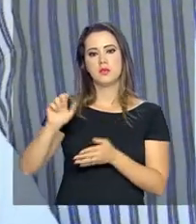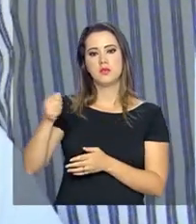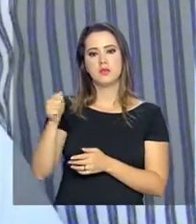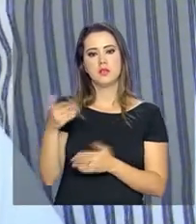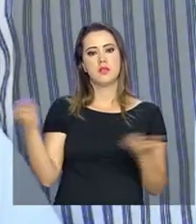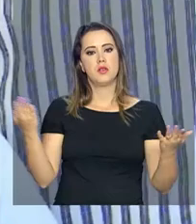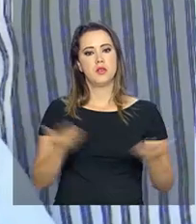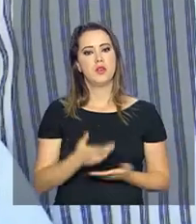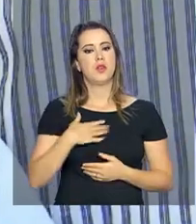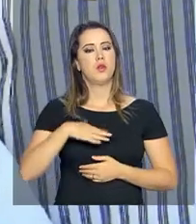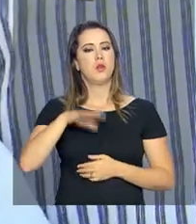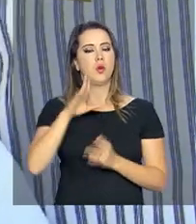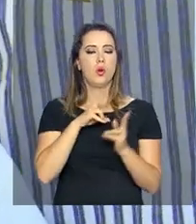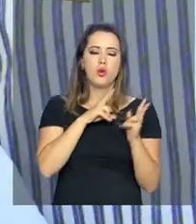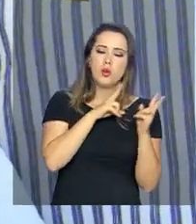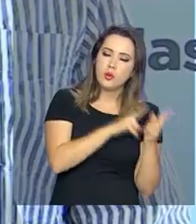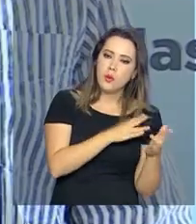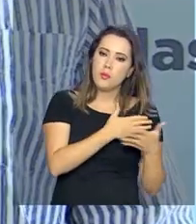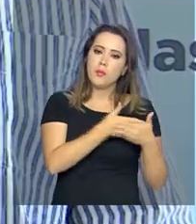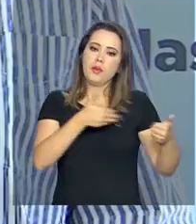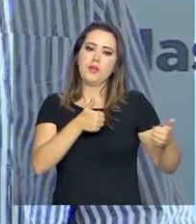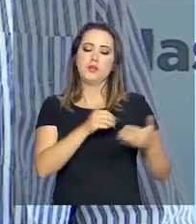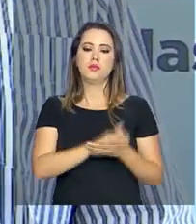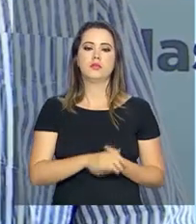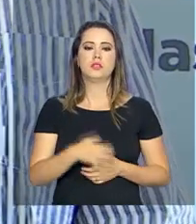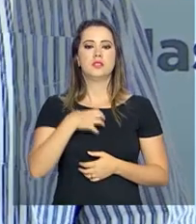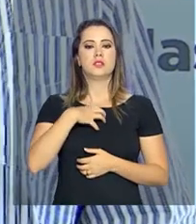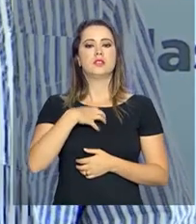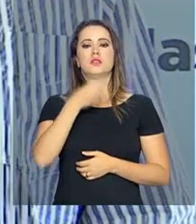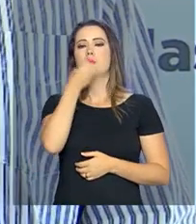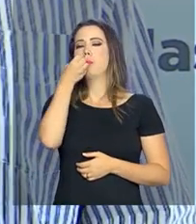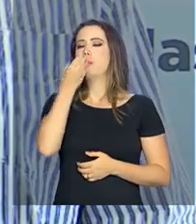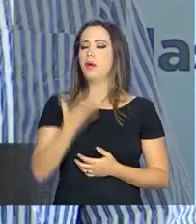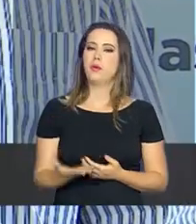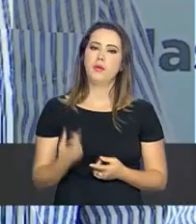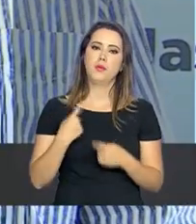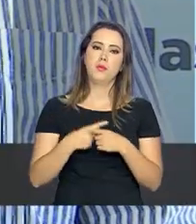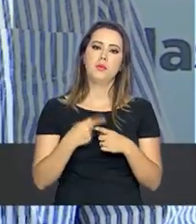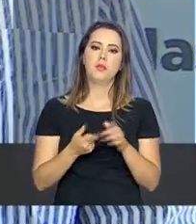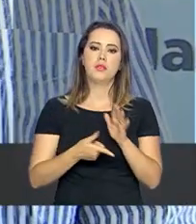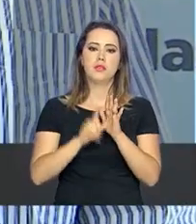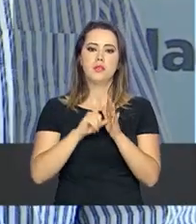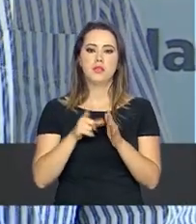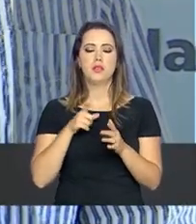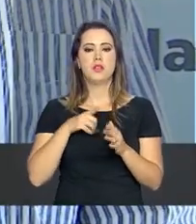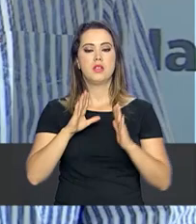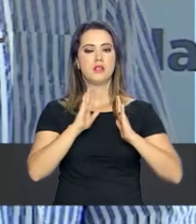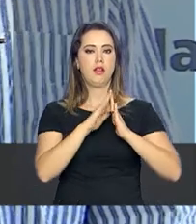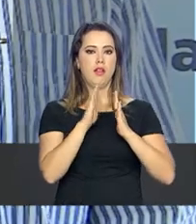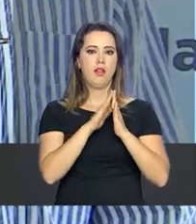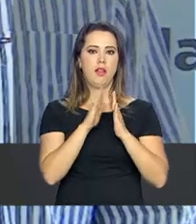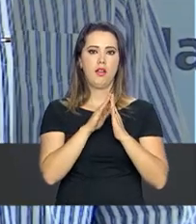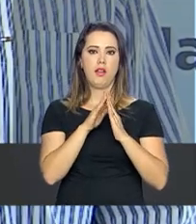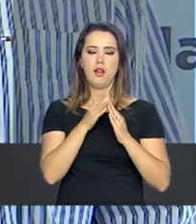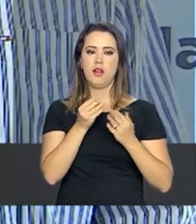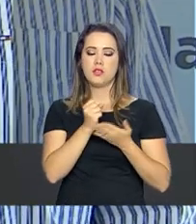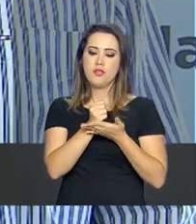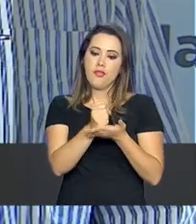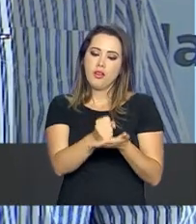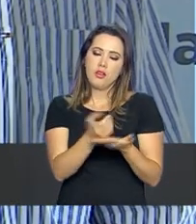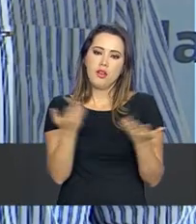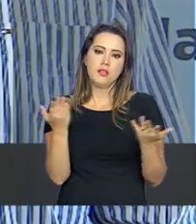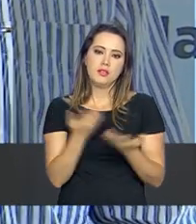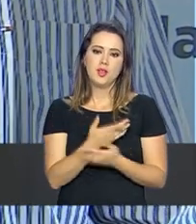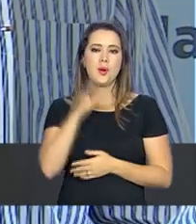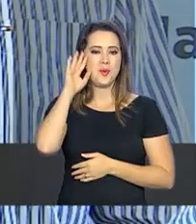disse que agora vai dormir mais tranquila. É um alívio muito grande, né? Porque a gente morava de favor. Então, assim, agora